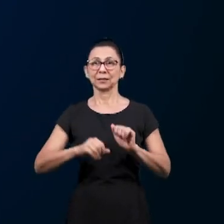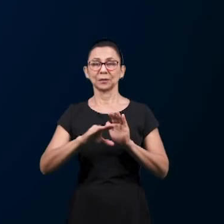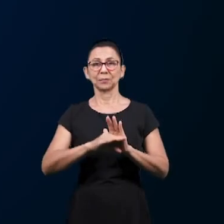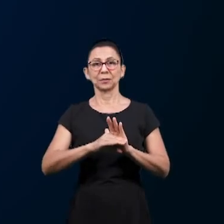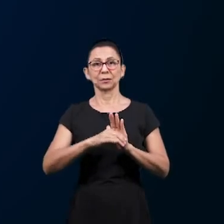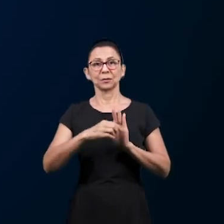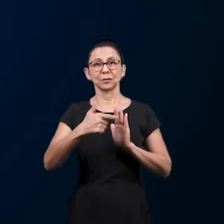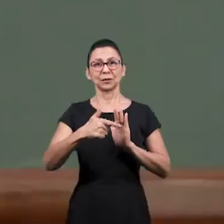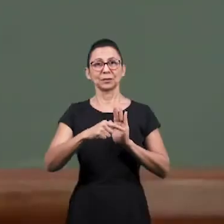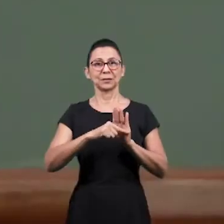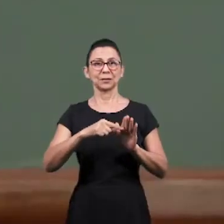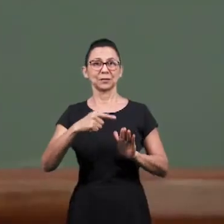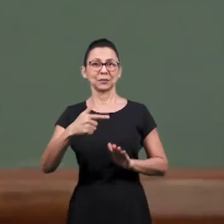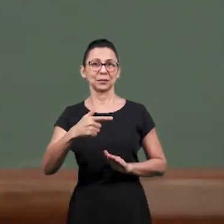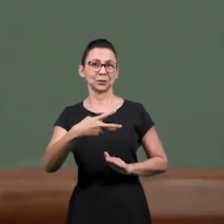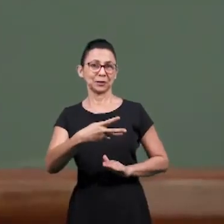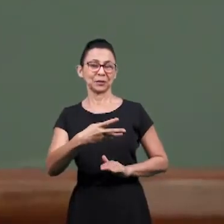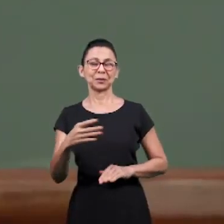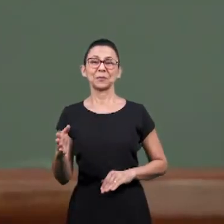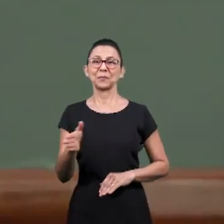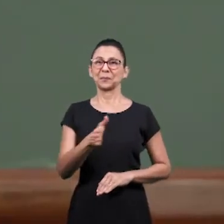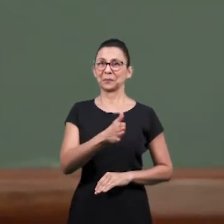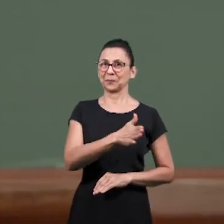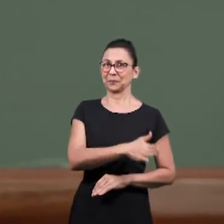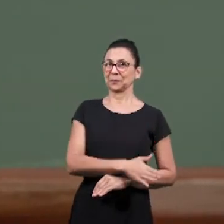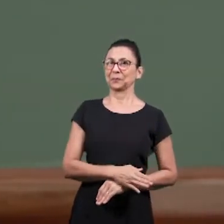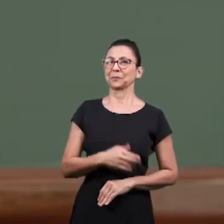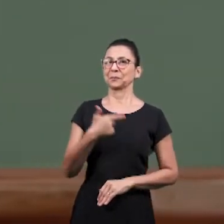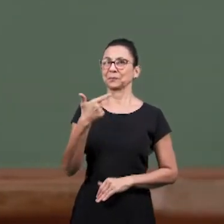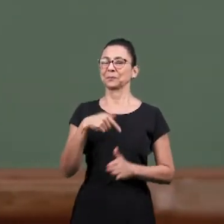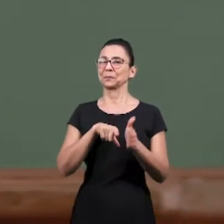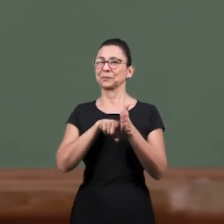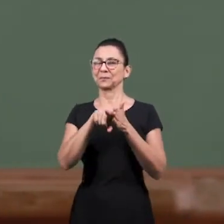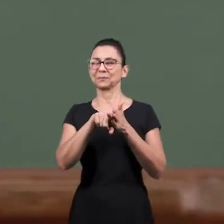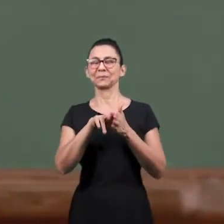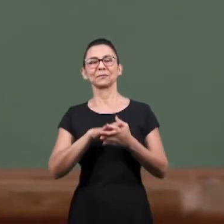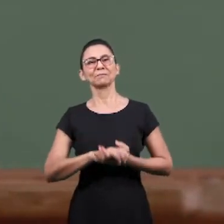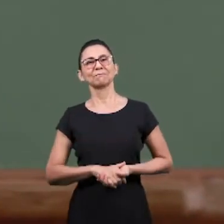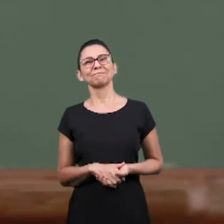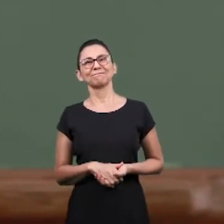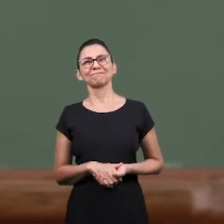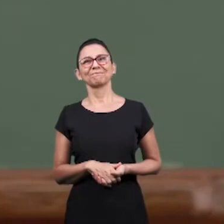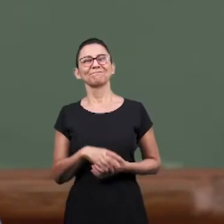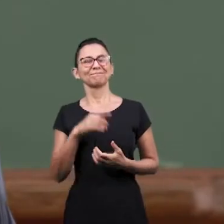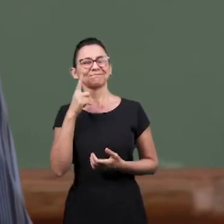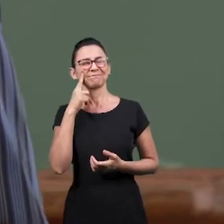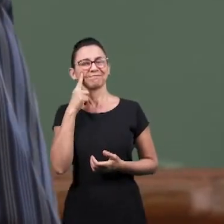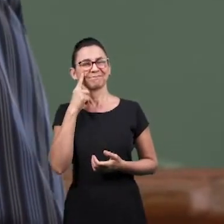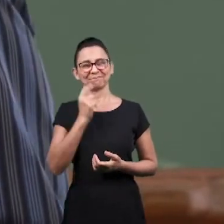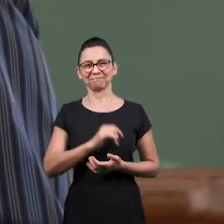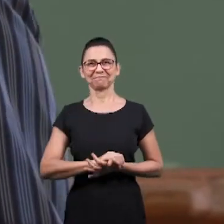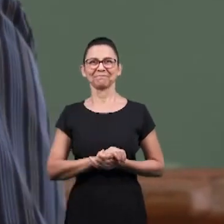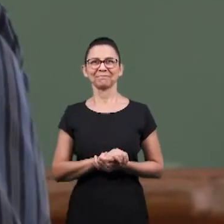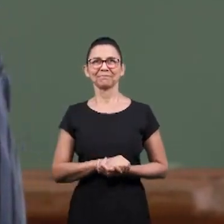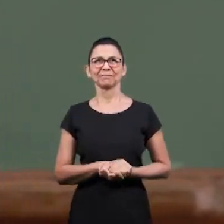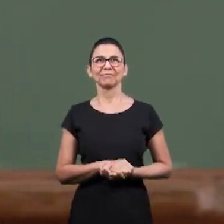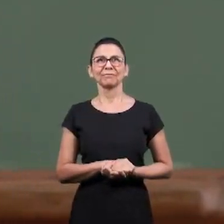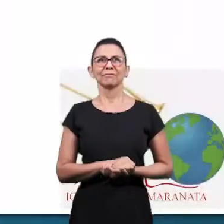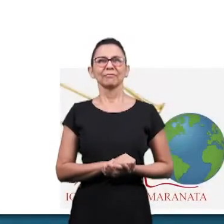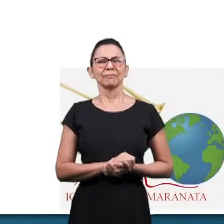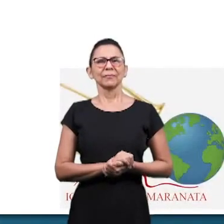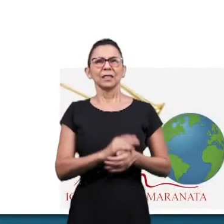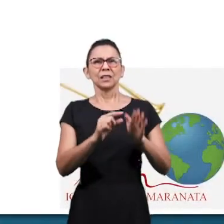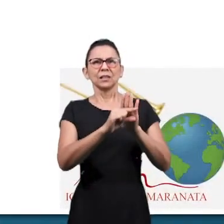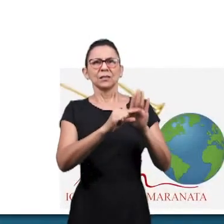Atos 2.24. Irmãos, agora vamos dar continuidade, passando para a nossa segunda pergunta. E a segunda pergunta, ela é a seguinte.